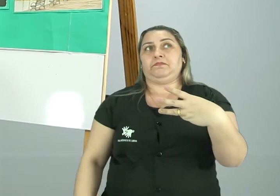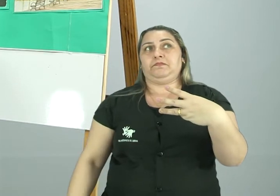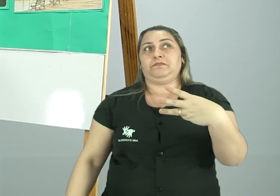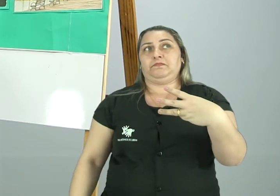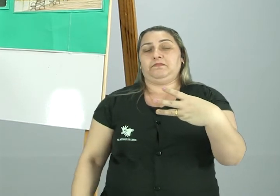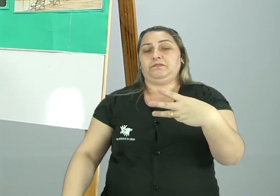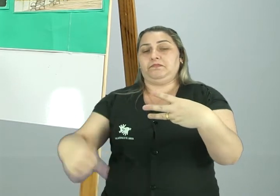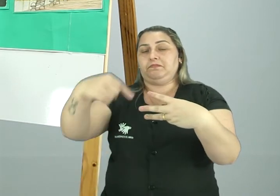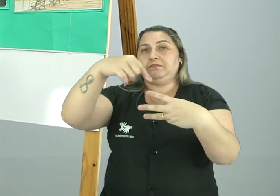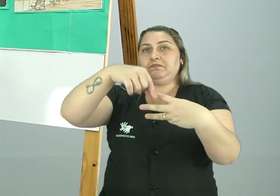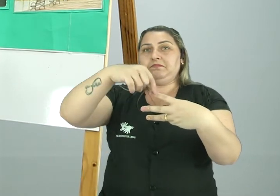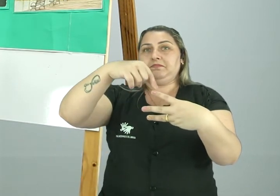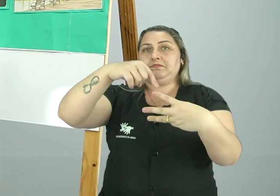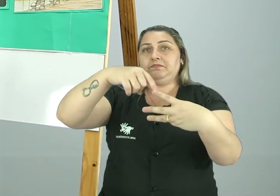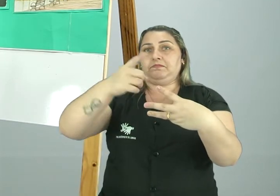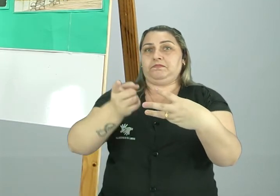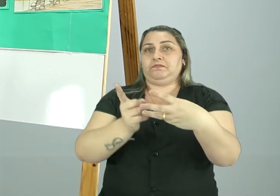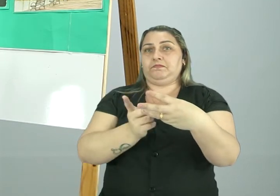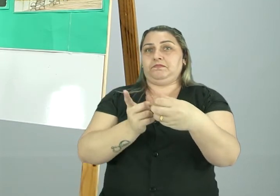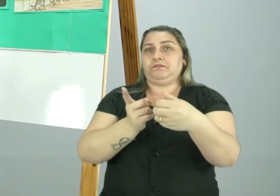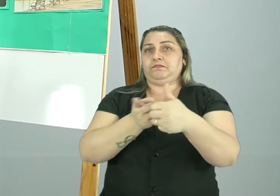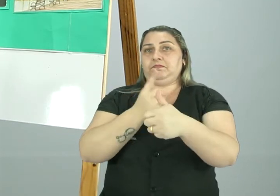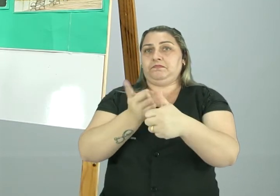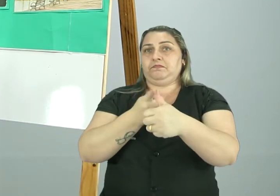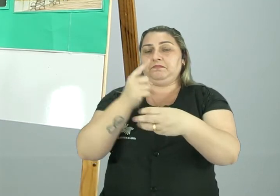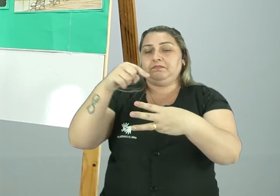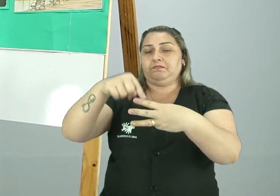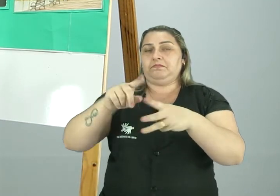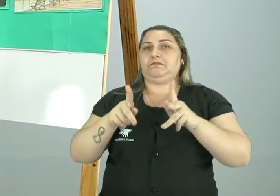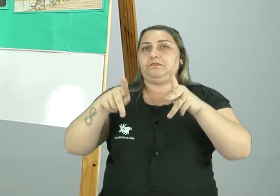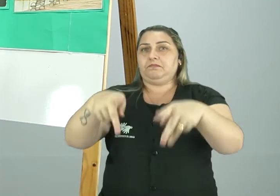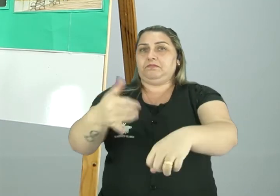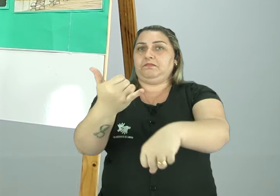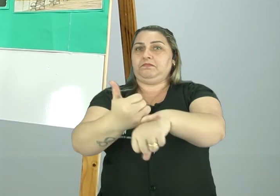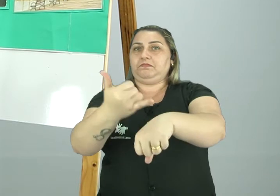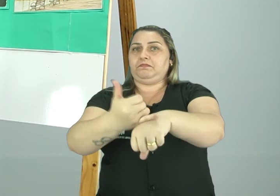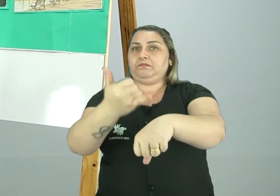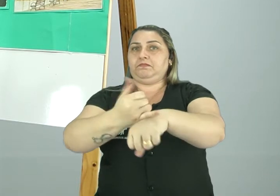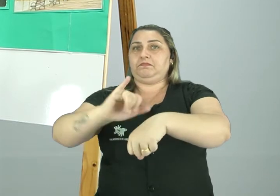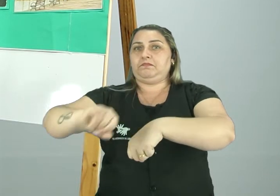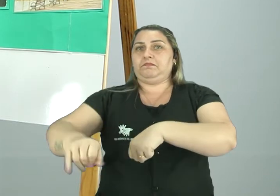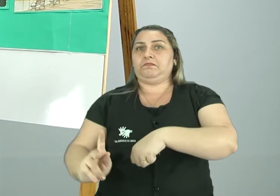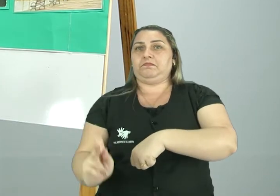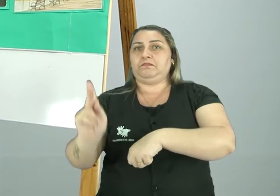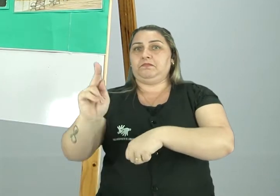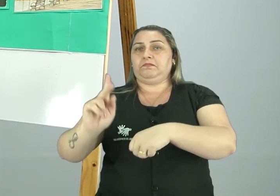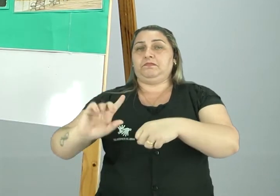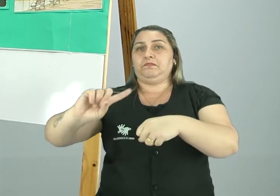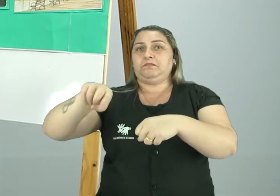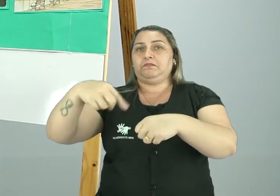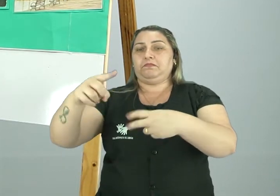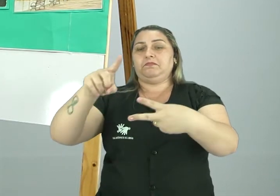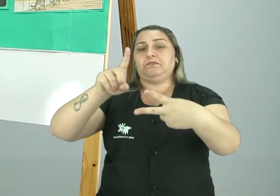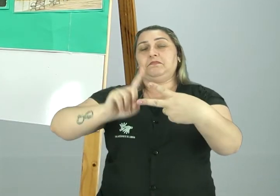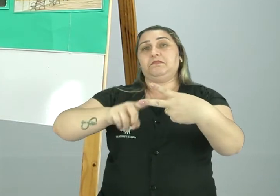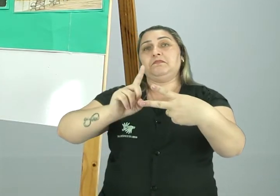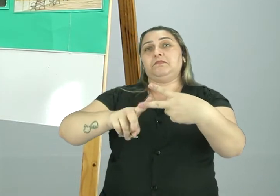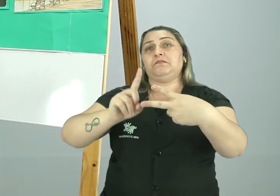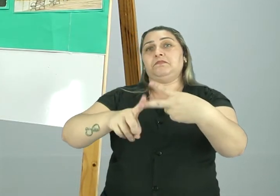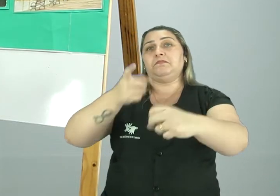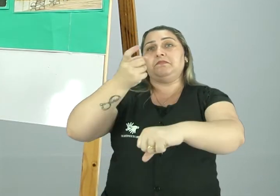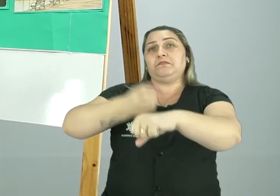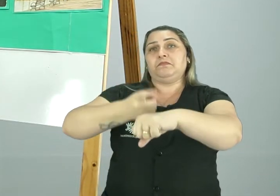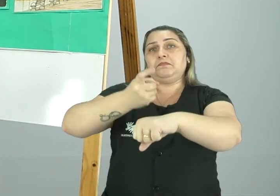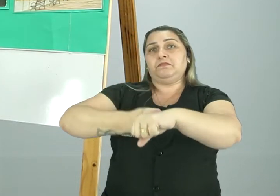foi a primeira ponte. A ponte metálica. Depois, veio esta daqui de